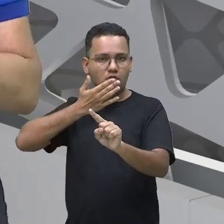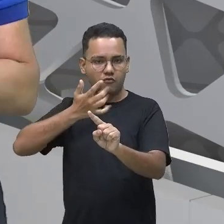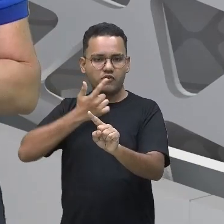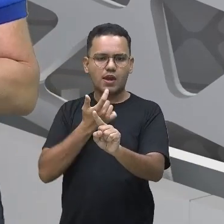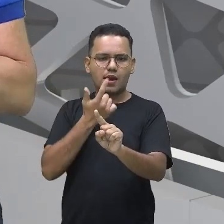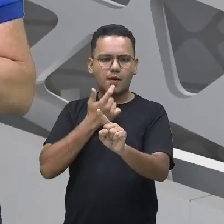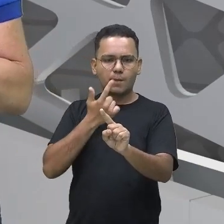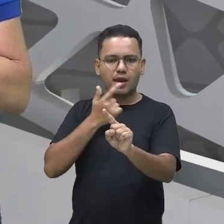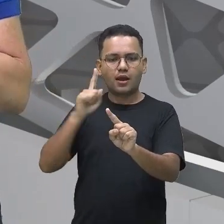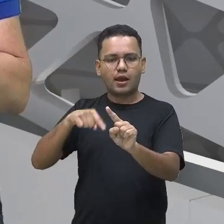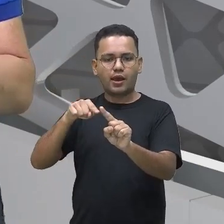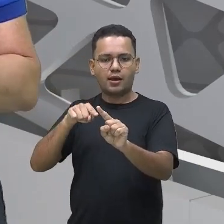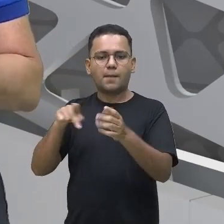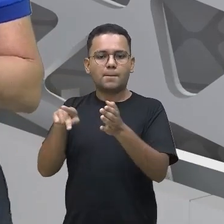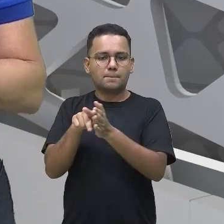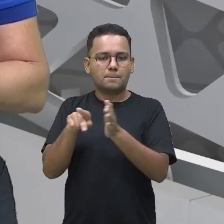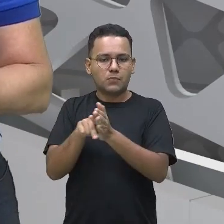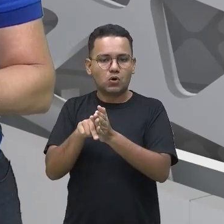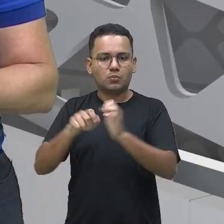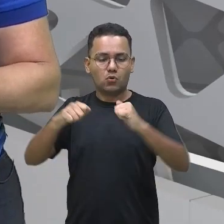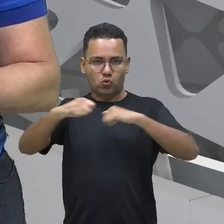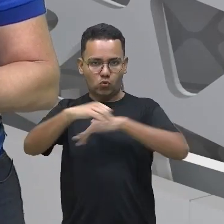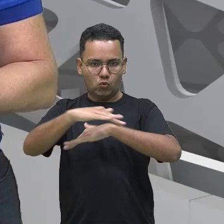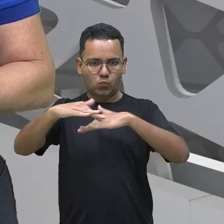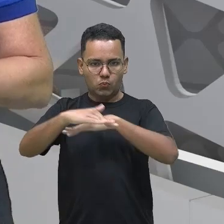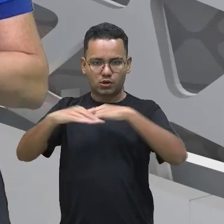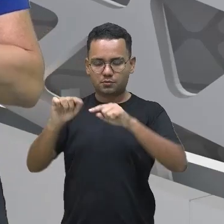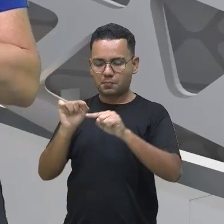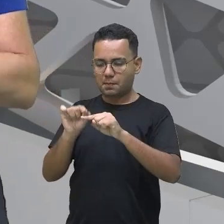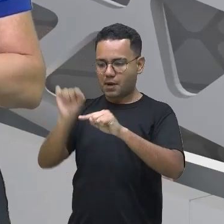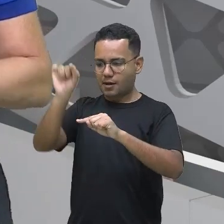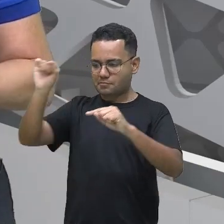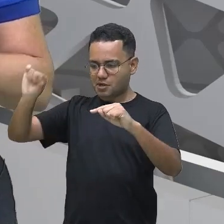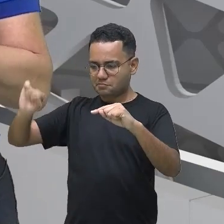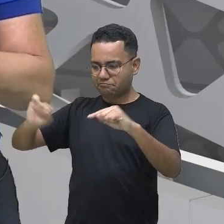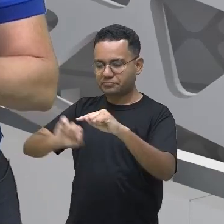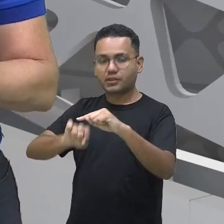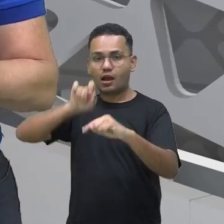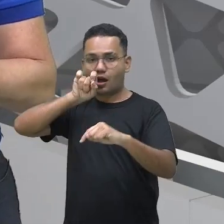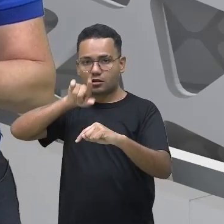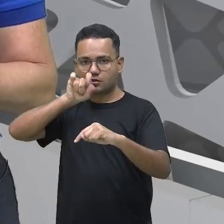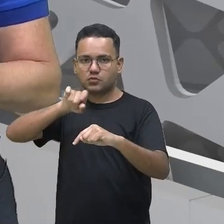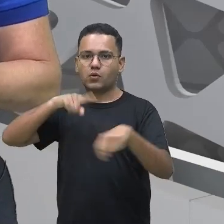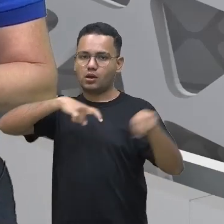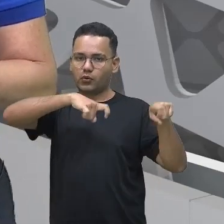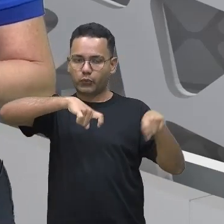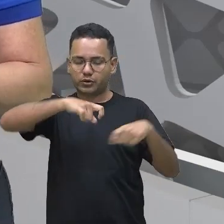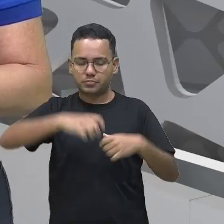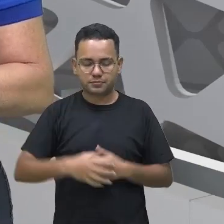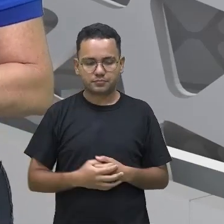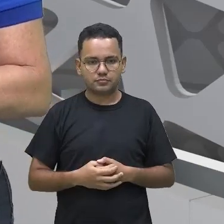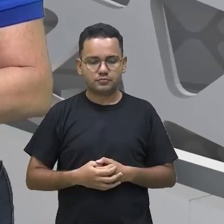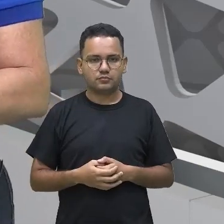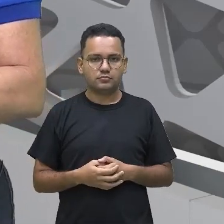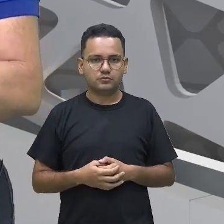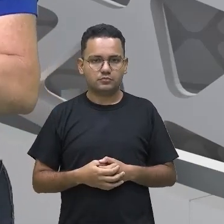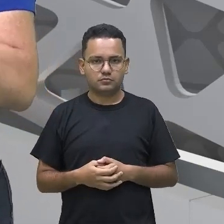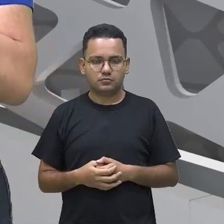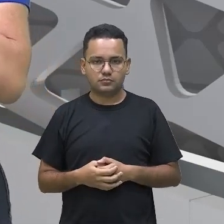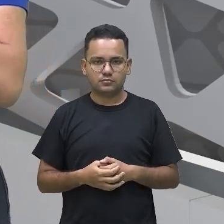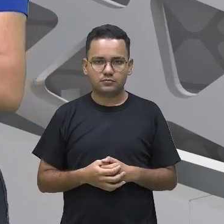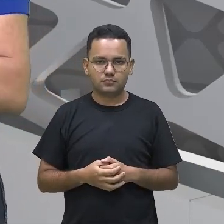para que vocês entendam que quando se coloca um dado estatístico você precisa